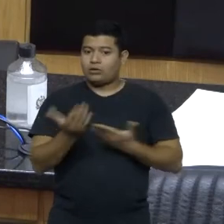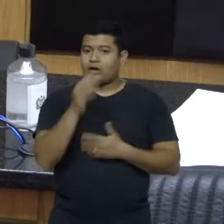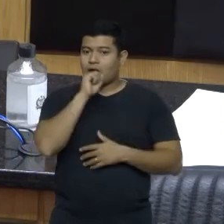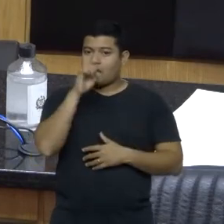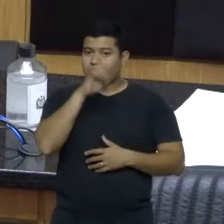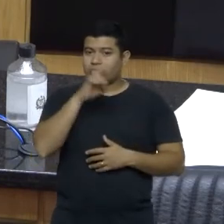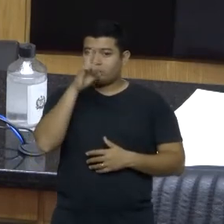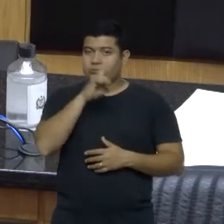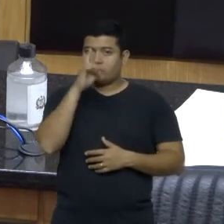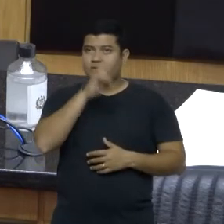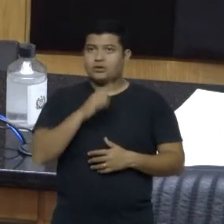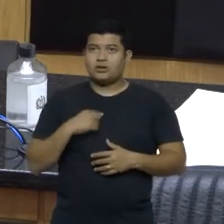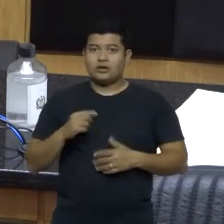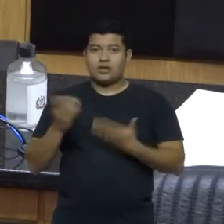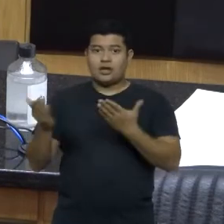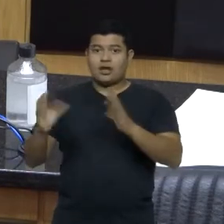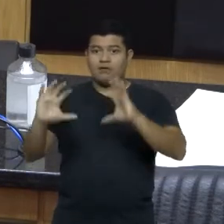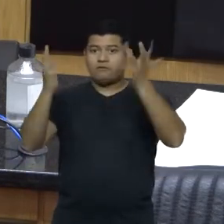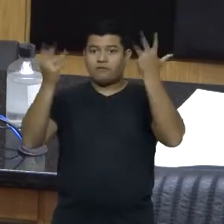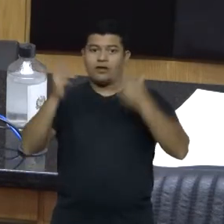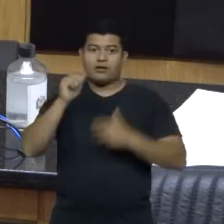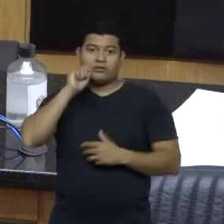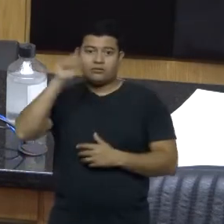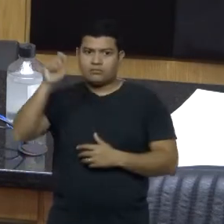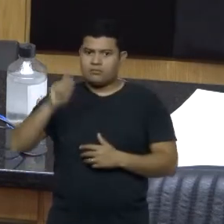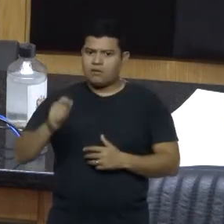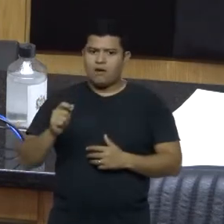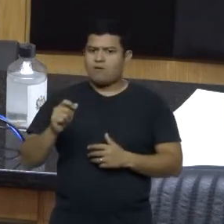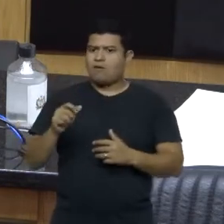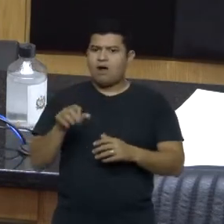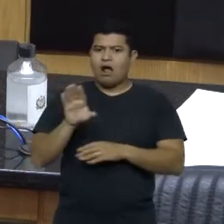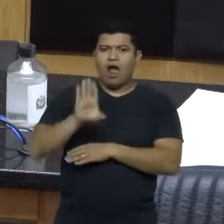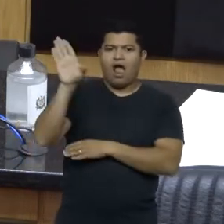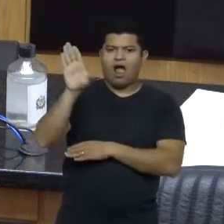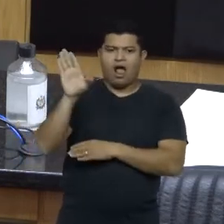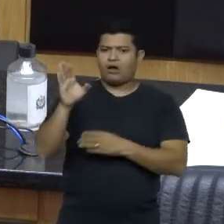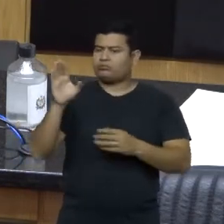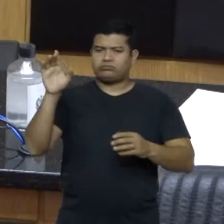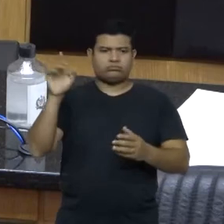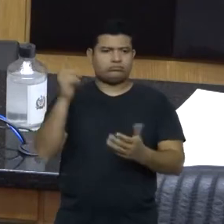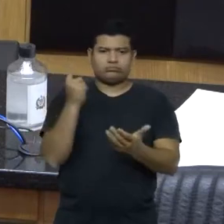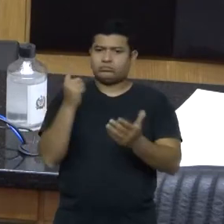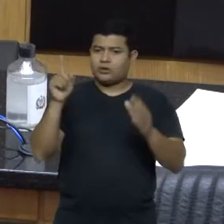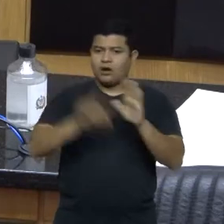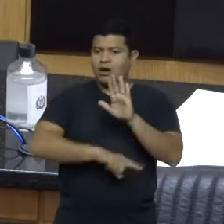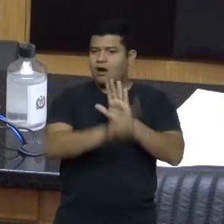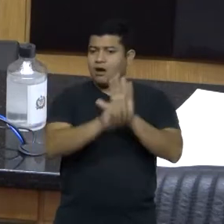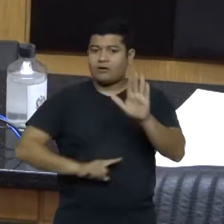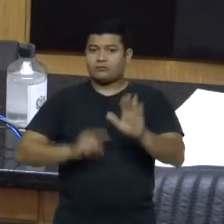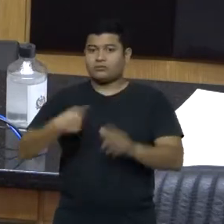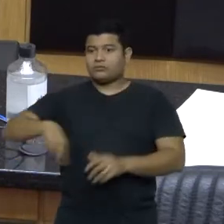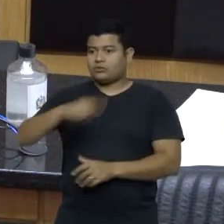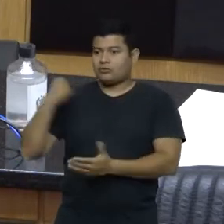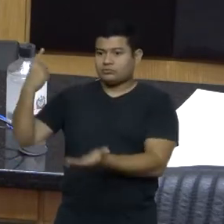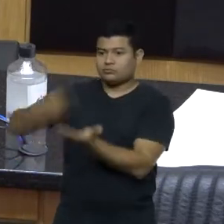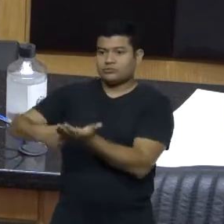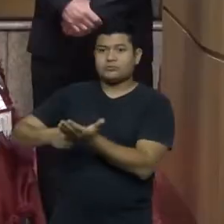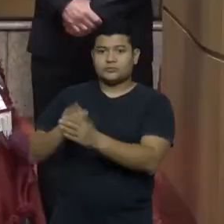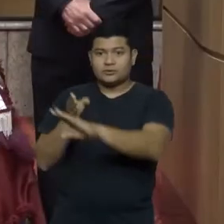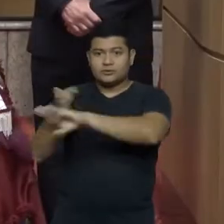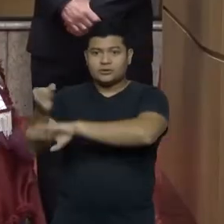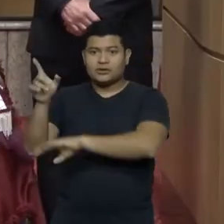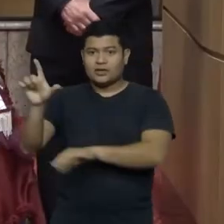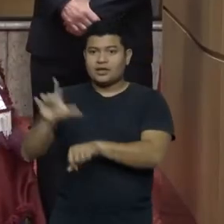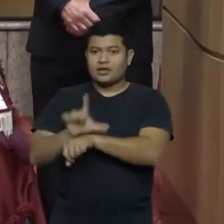festa do pinhão, não tem campanha. A gente tem compromisso com Lages. Então, a pousada já está reservada, nós vamos estar lá